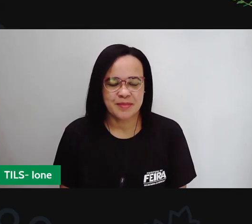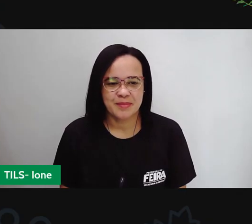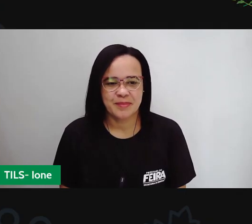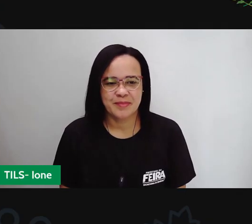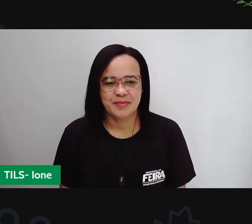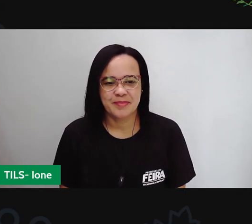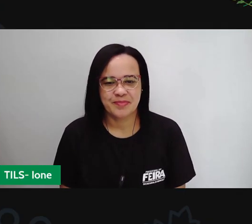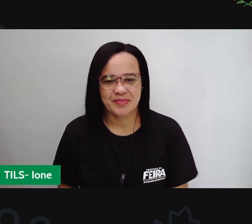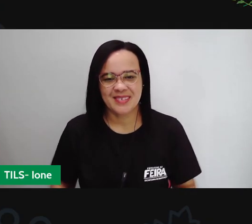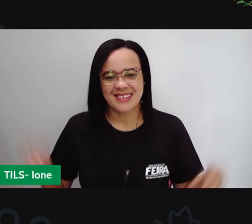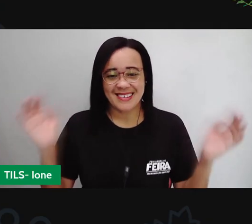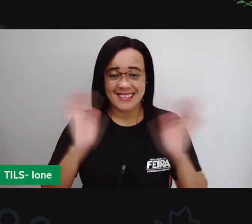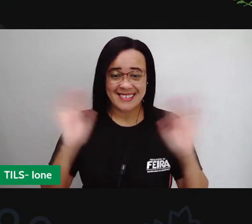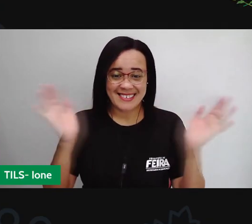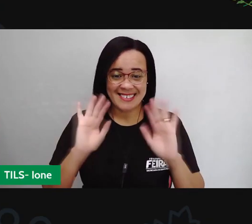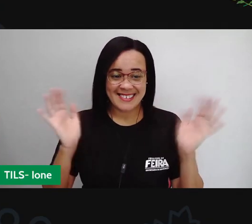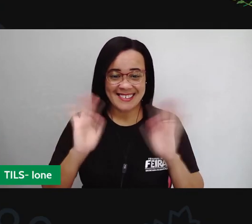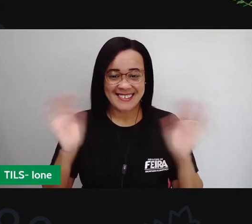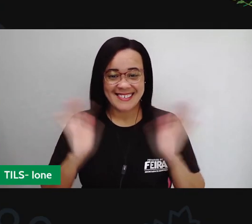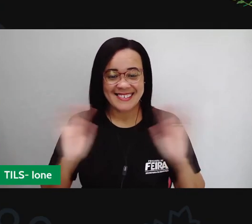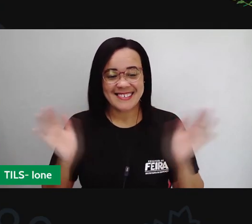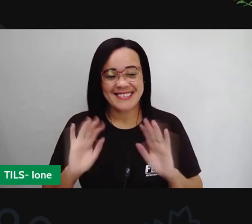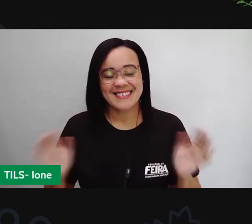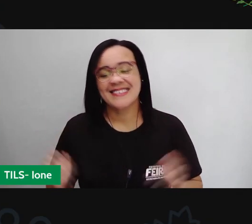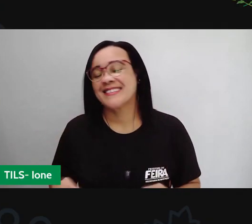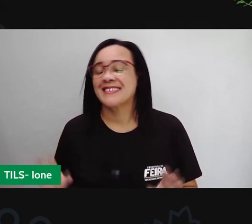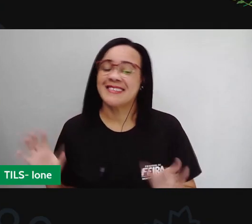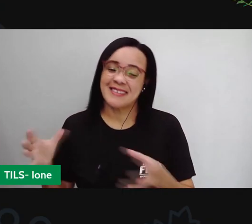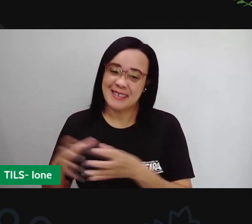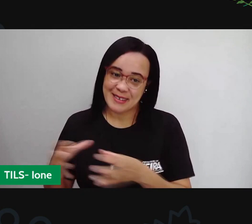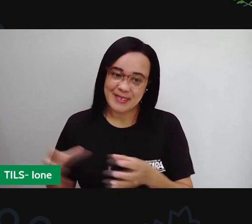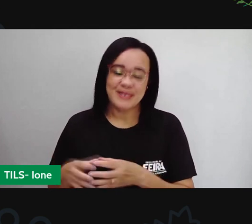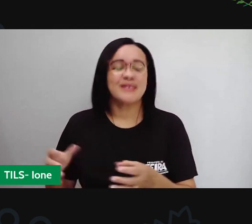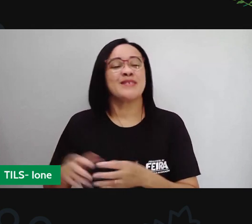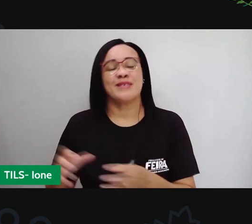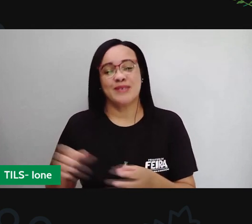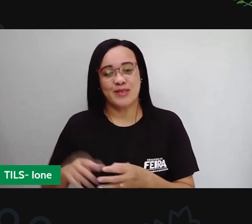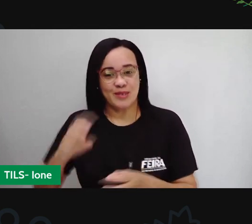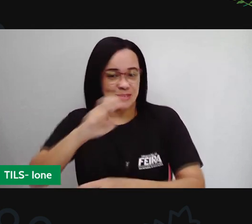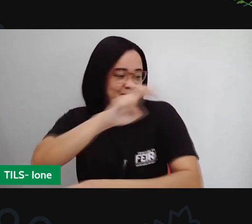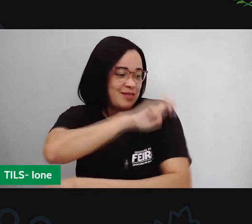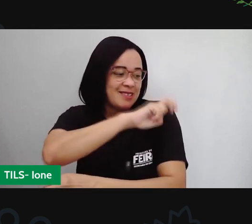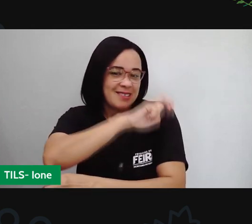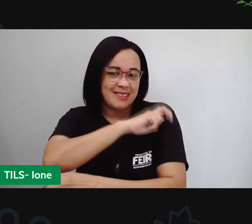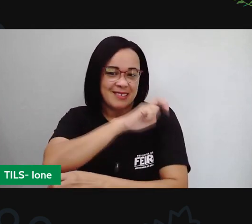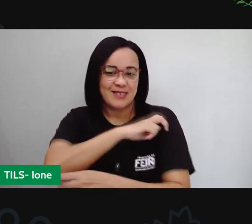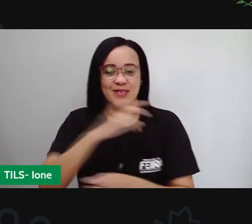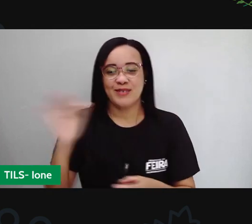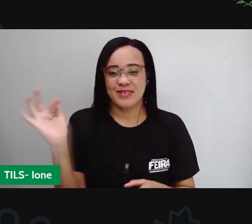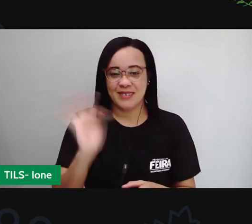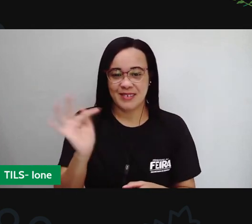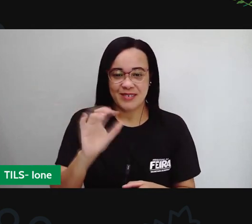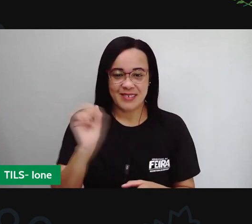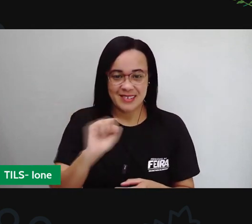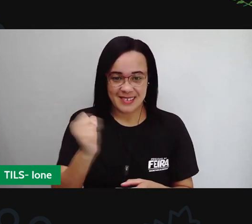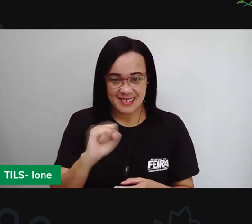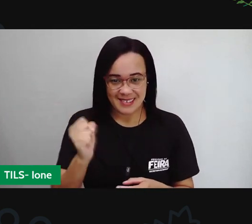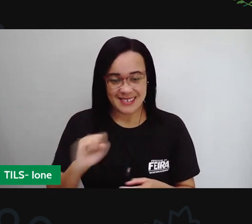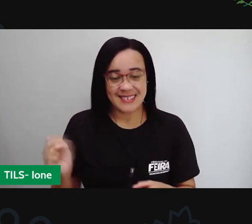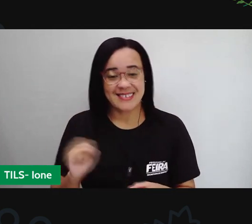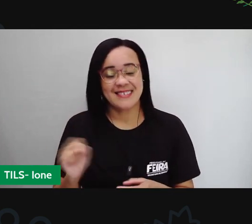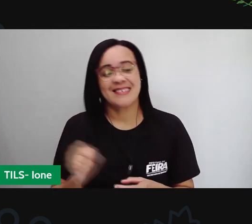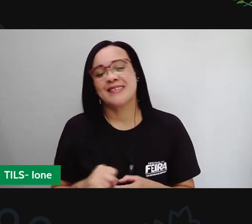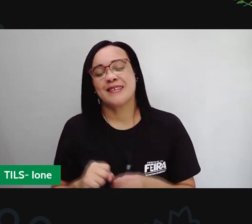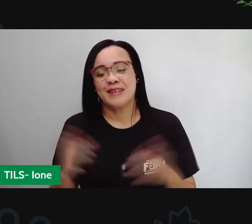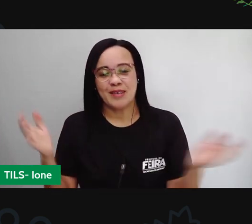Olá, turma do quinto ano de Feira de Santana, vamos lá para mais uma videoaula